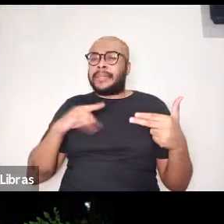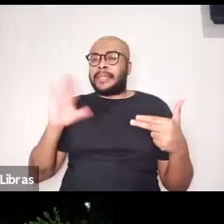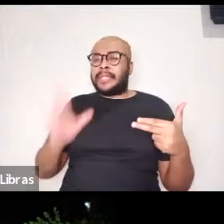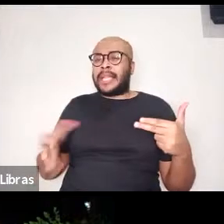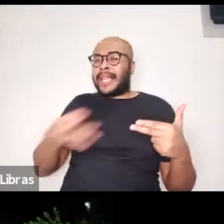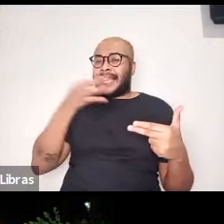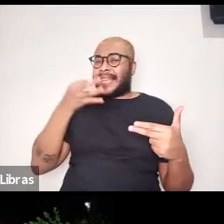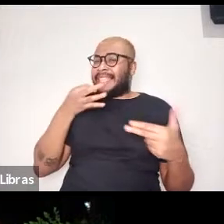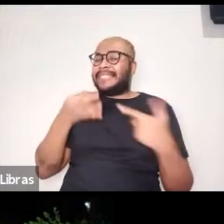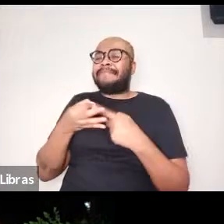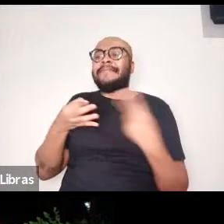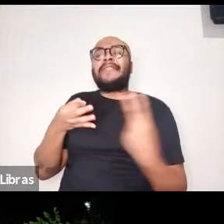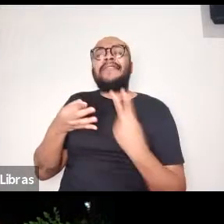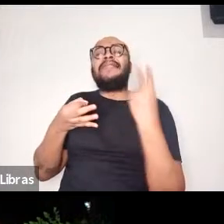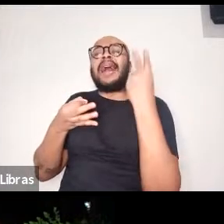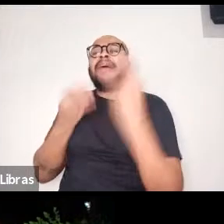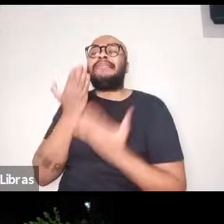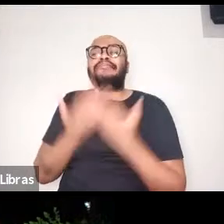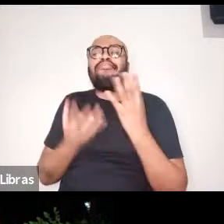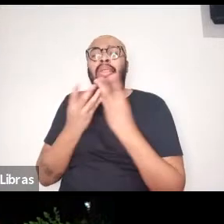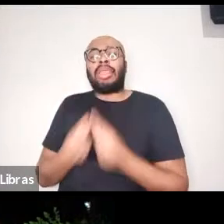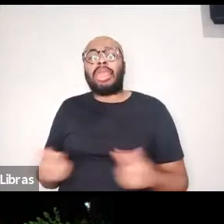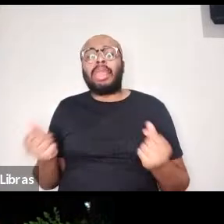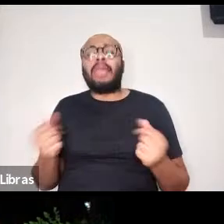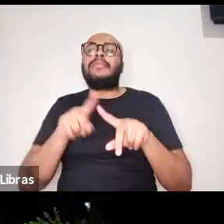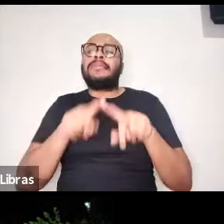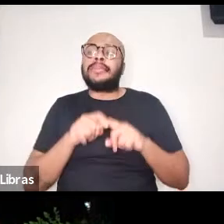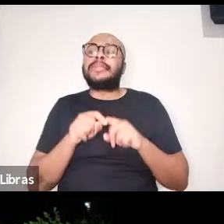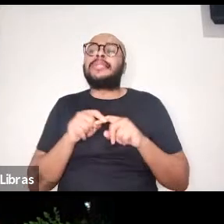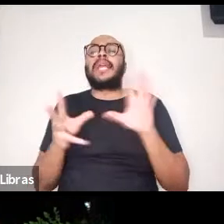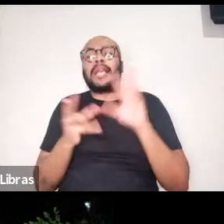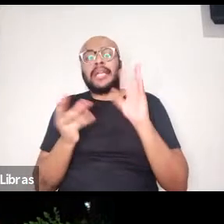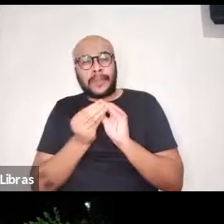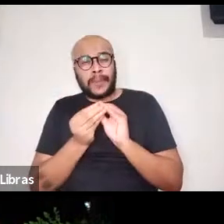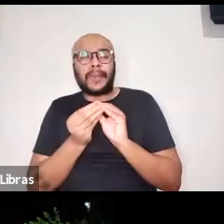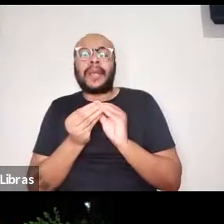crítica, e, por vezes, a resenha termina sendo muito mais